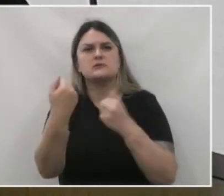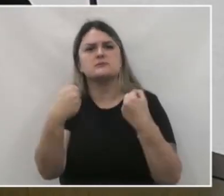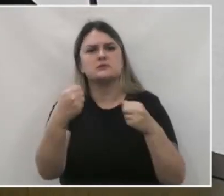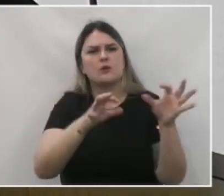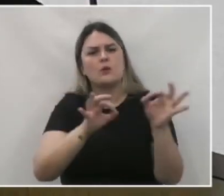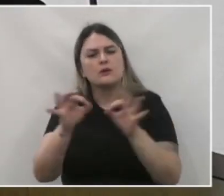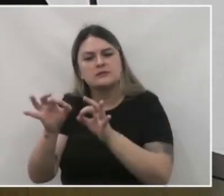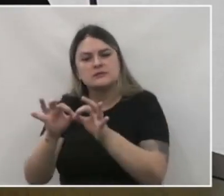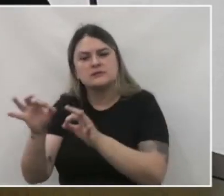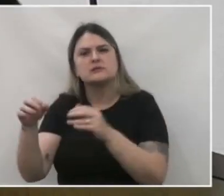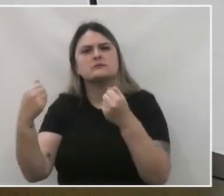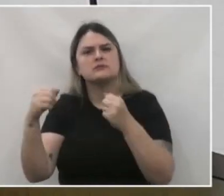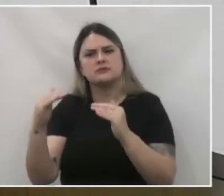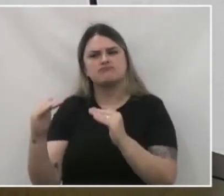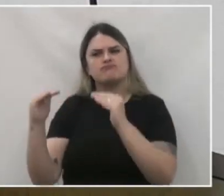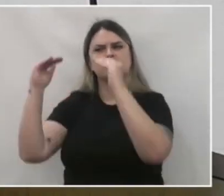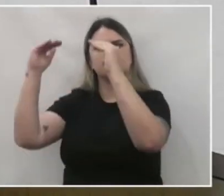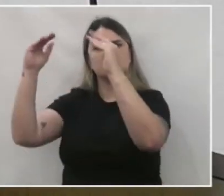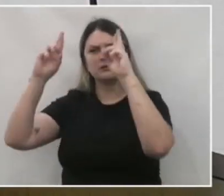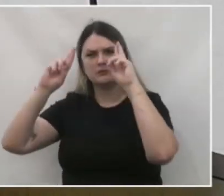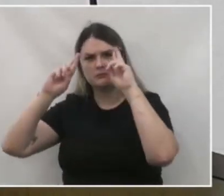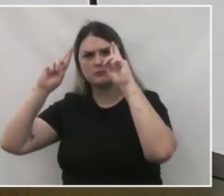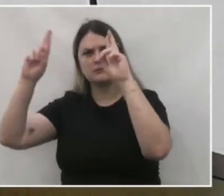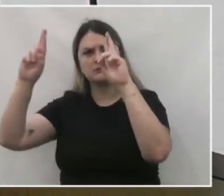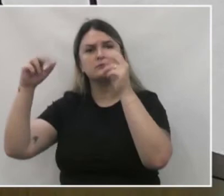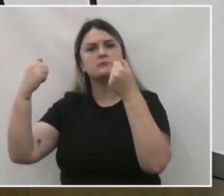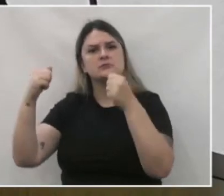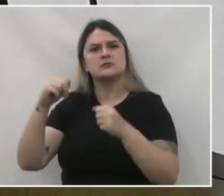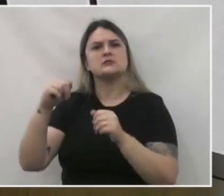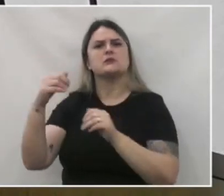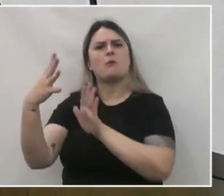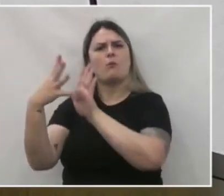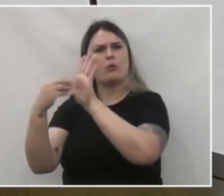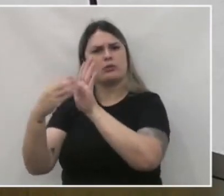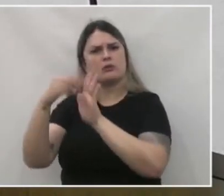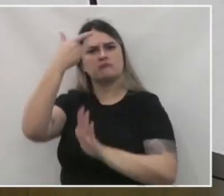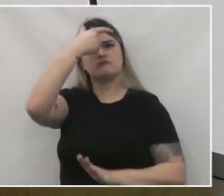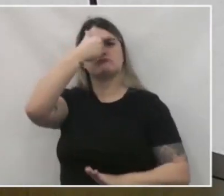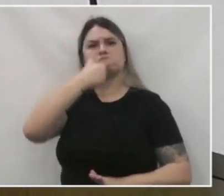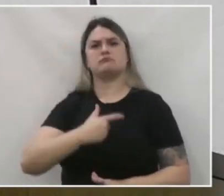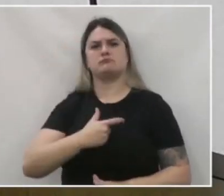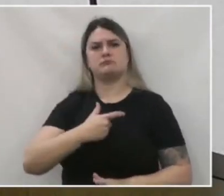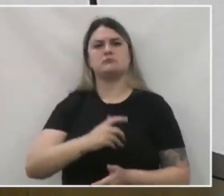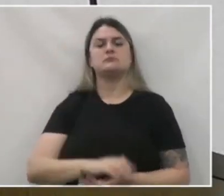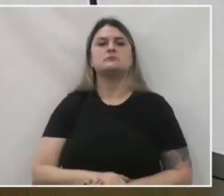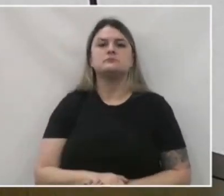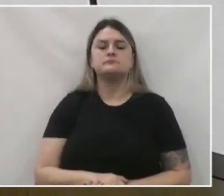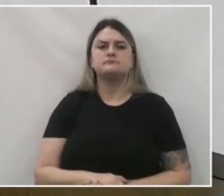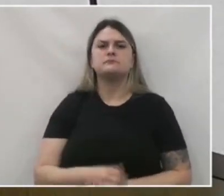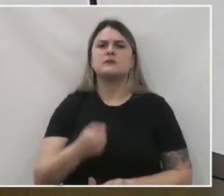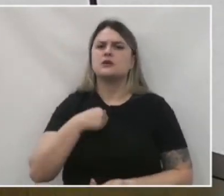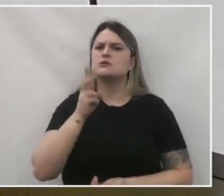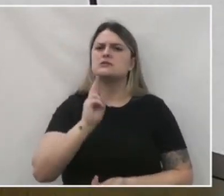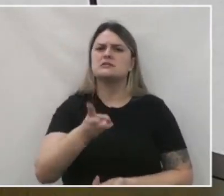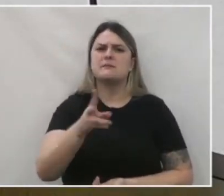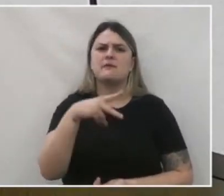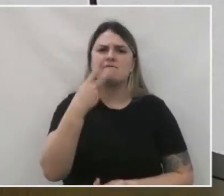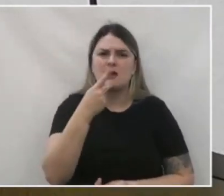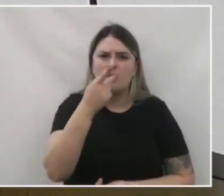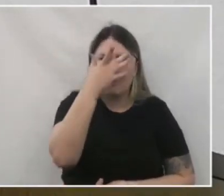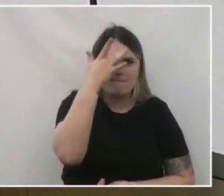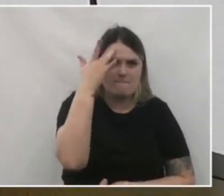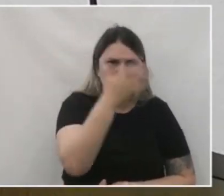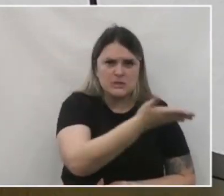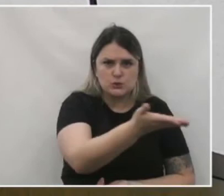e hierarquia, pois precisamos de exemplos, modelos de conduta. E eu sempre falo aos meus pacientes,